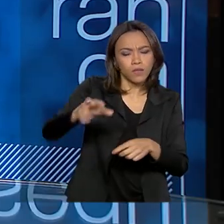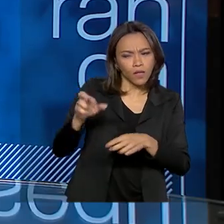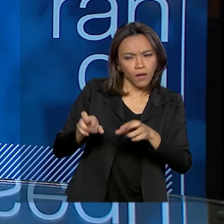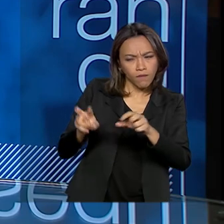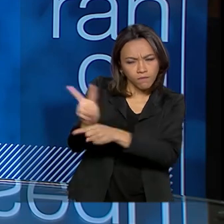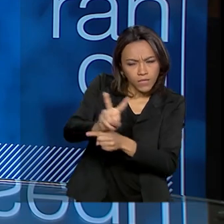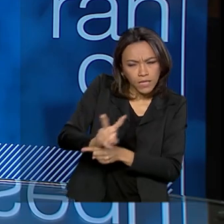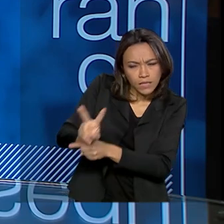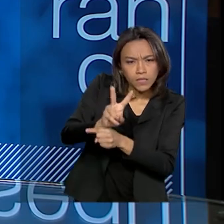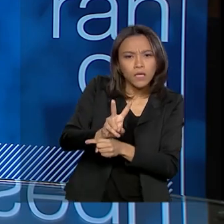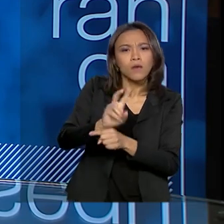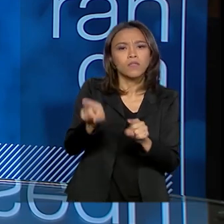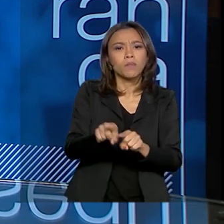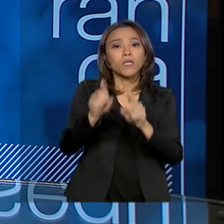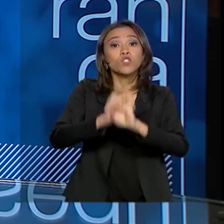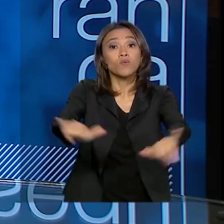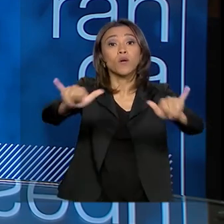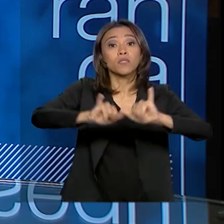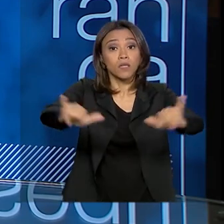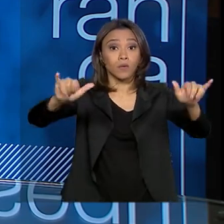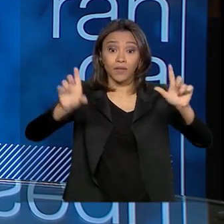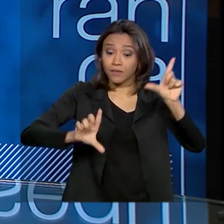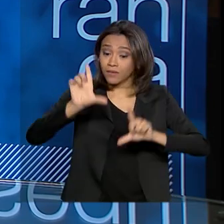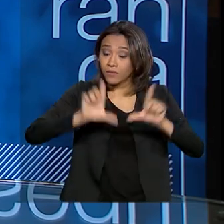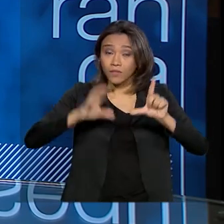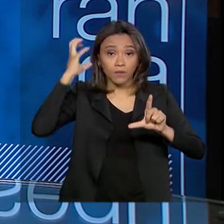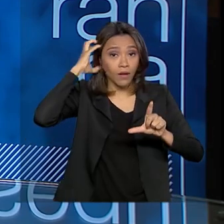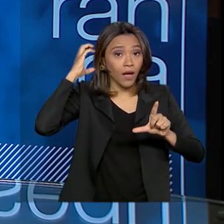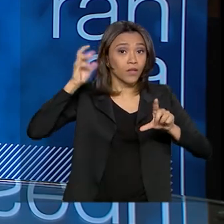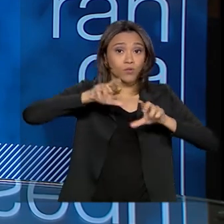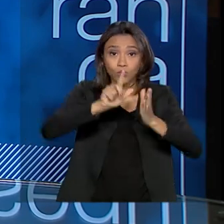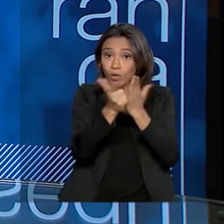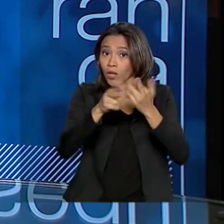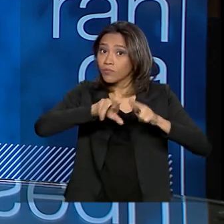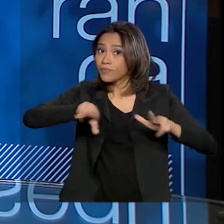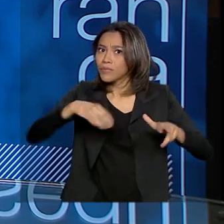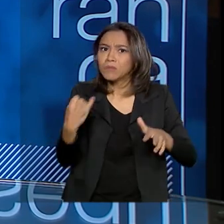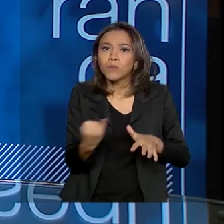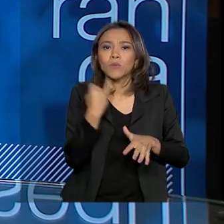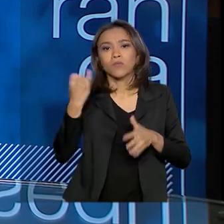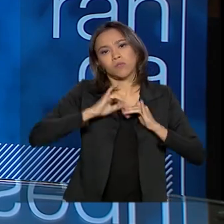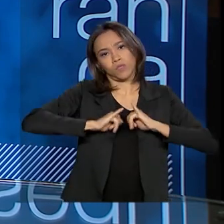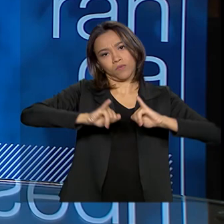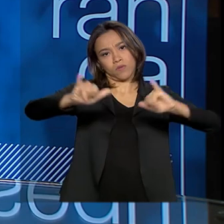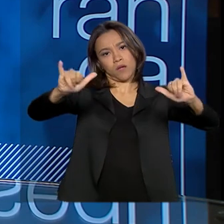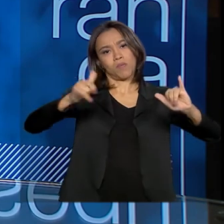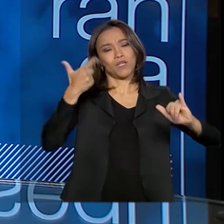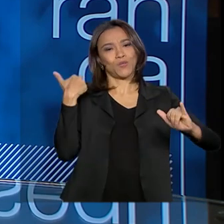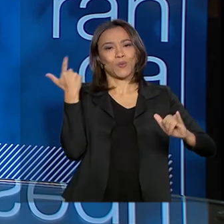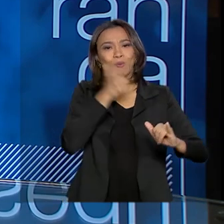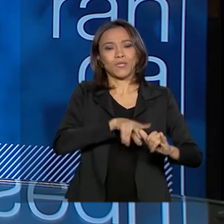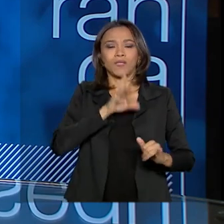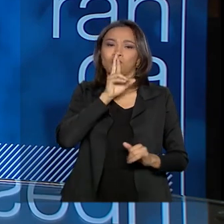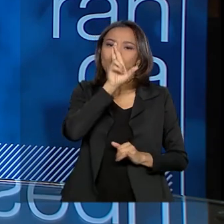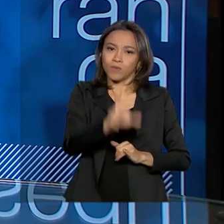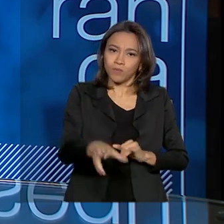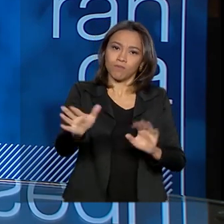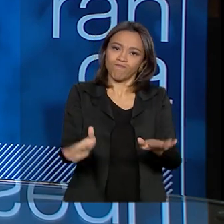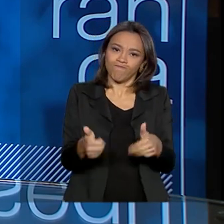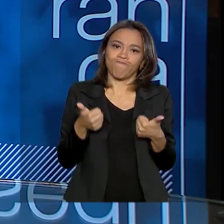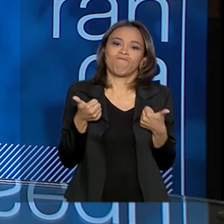muita divulgação, e a imprensa tem um papel importante nessa contribuição, para que a gente consiga ter um resultado melhor e